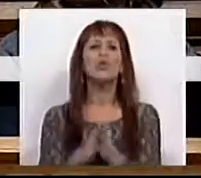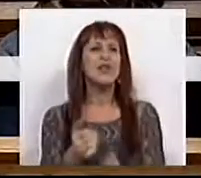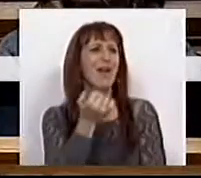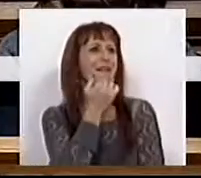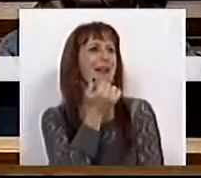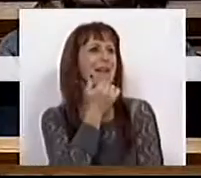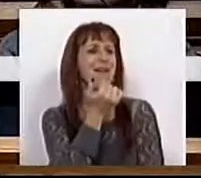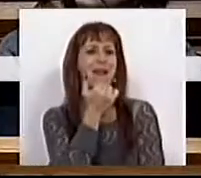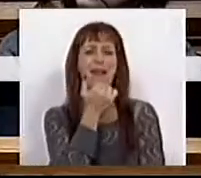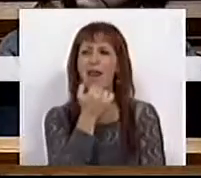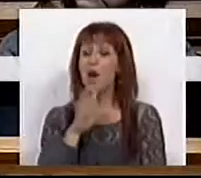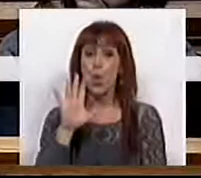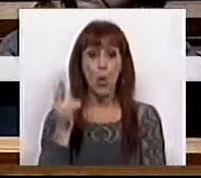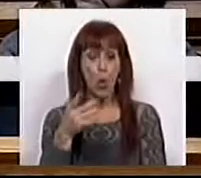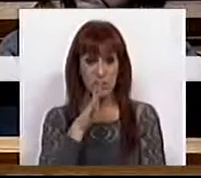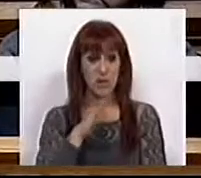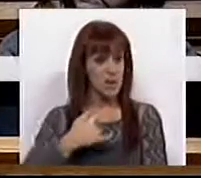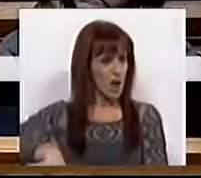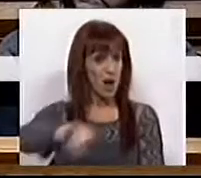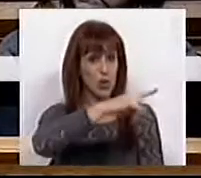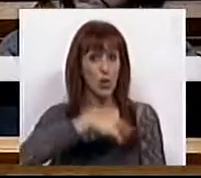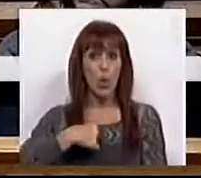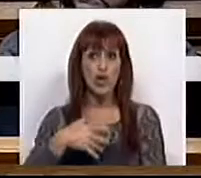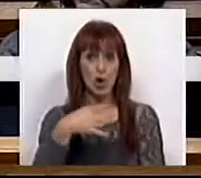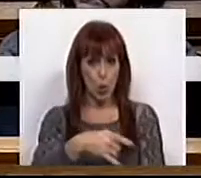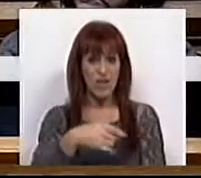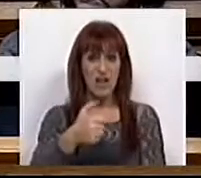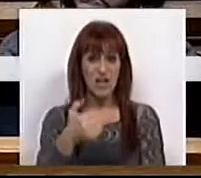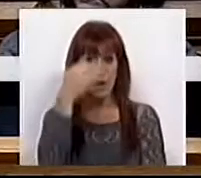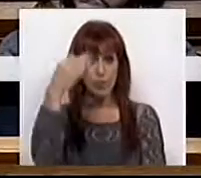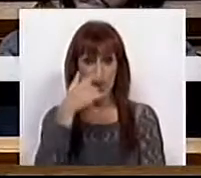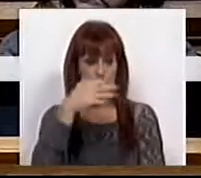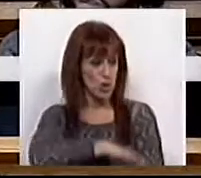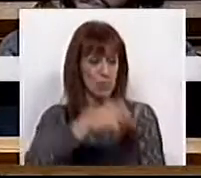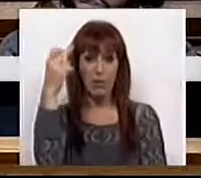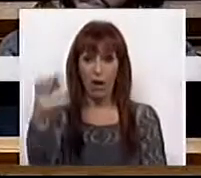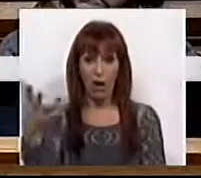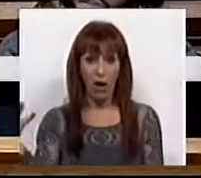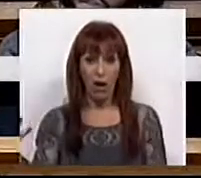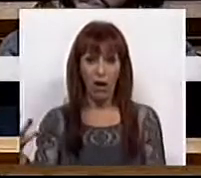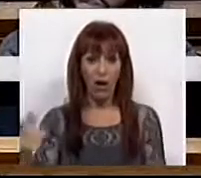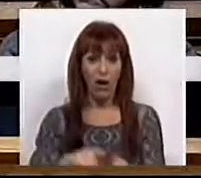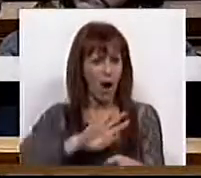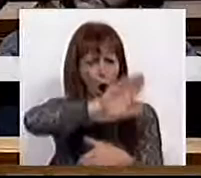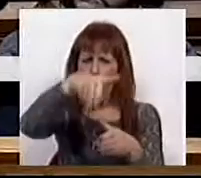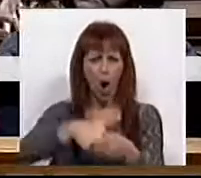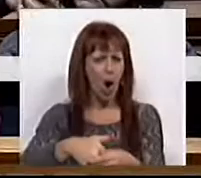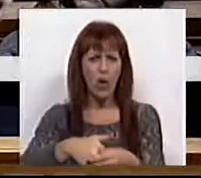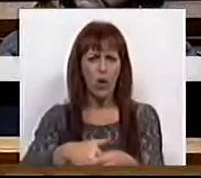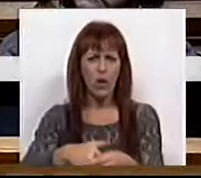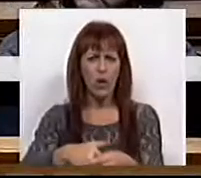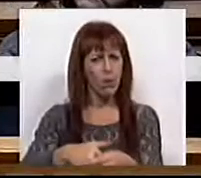contentinhos quando nos dizem que 95% dos pensionistas não são abrangidos